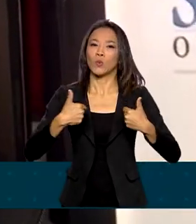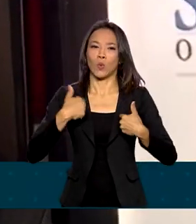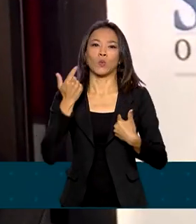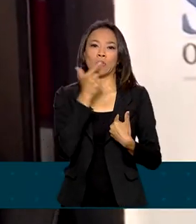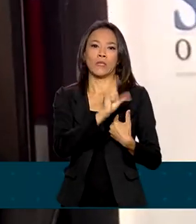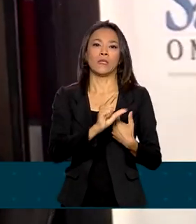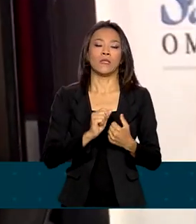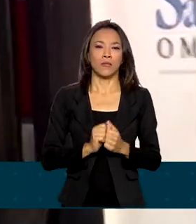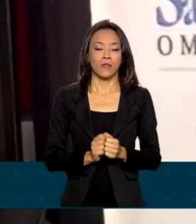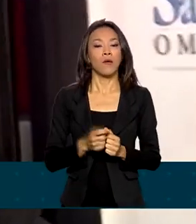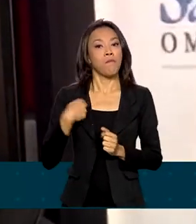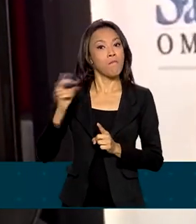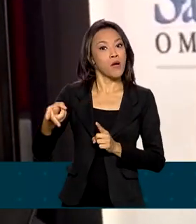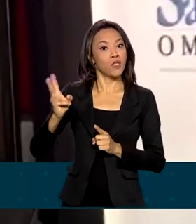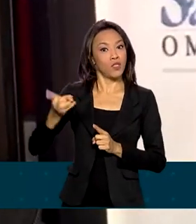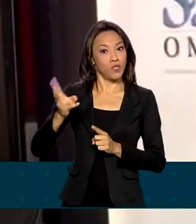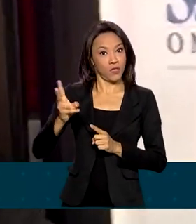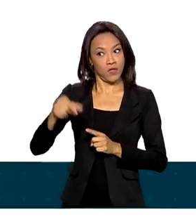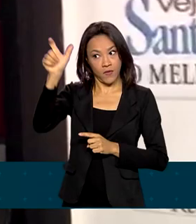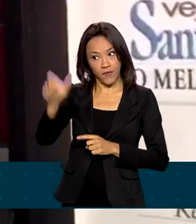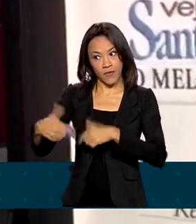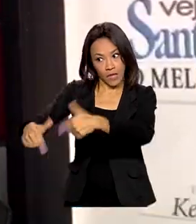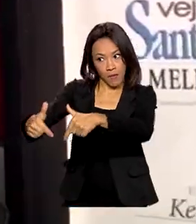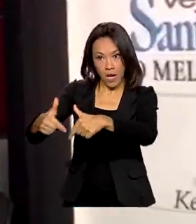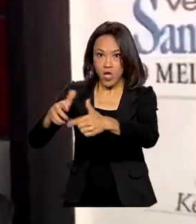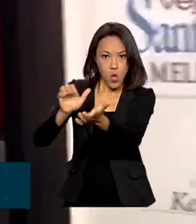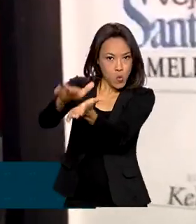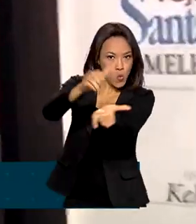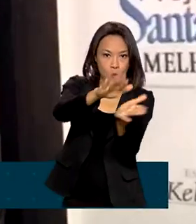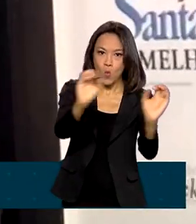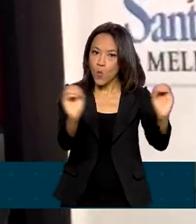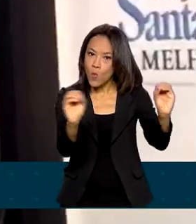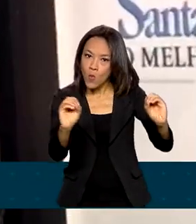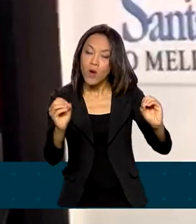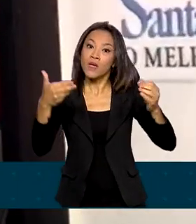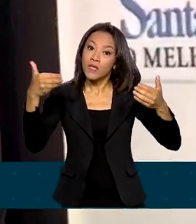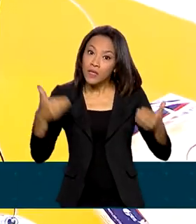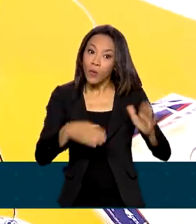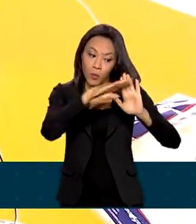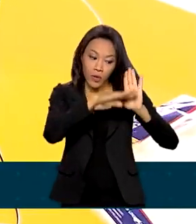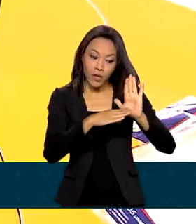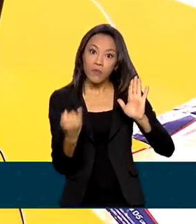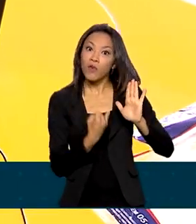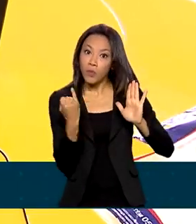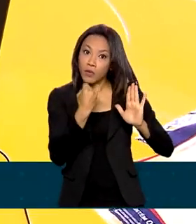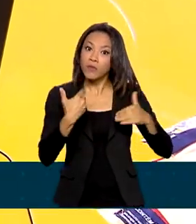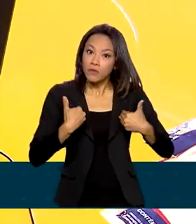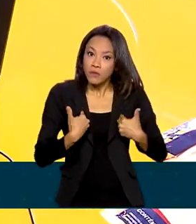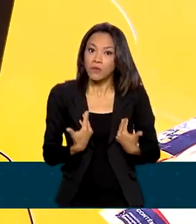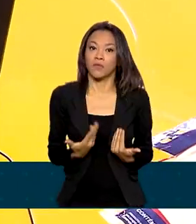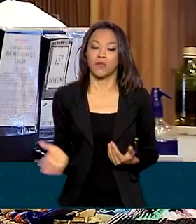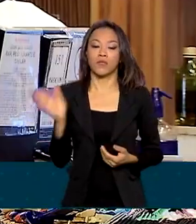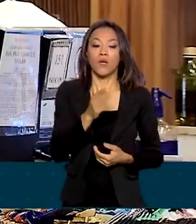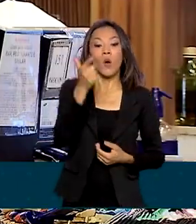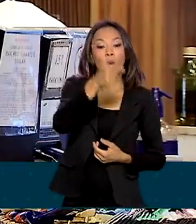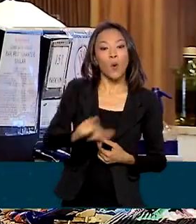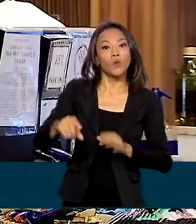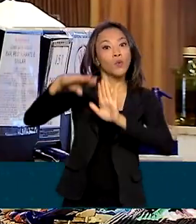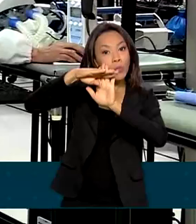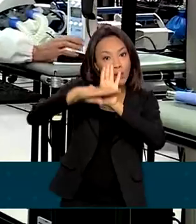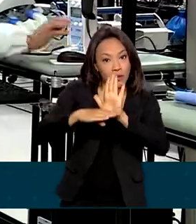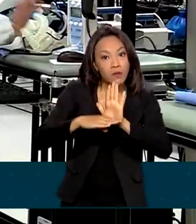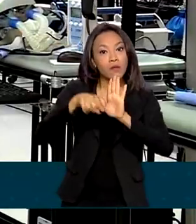mantive os funcionários, não demiti ninguém. Então, foi muito importante o PRONAMP para a minha empresa. Em outra ponta, o Programa